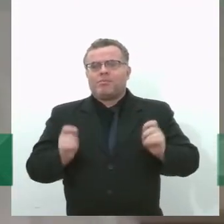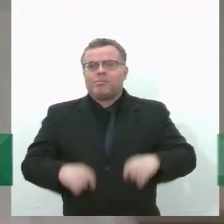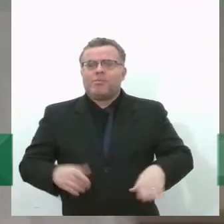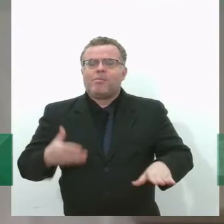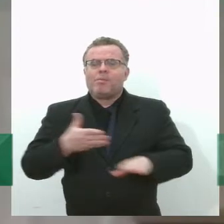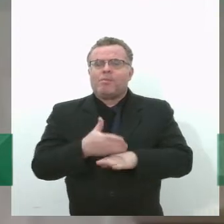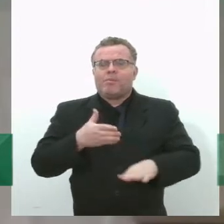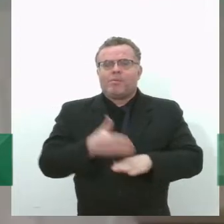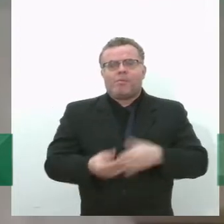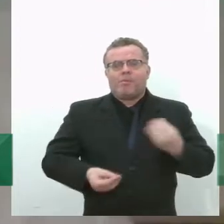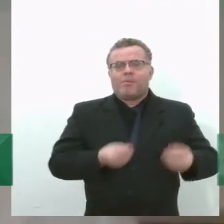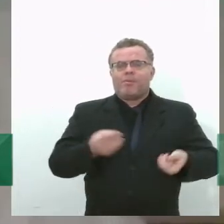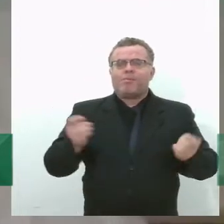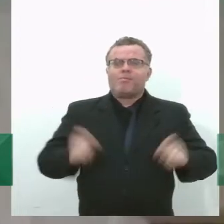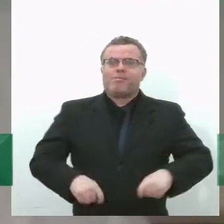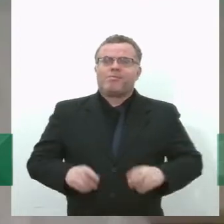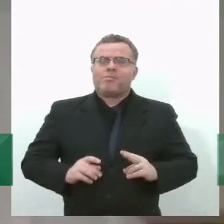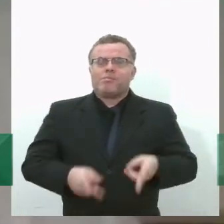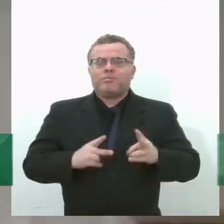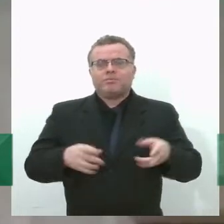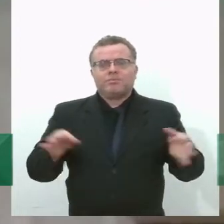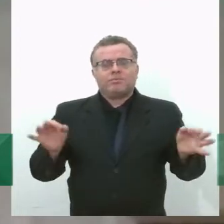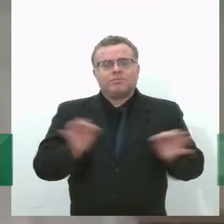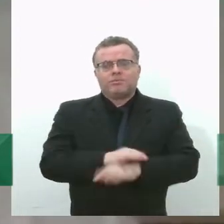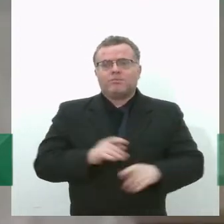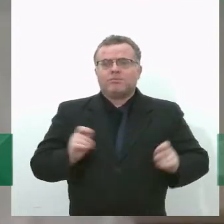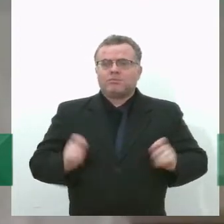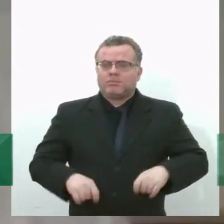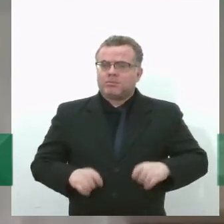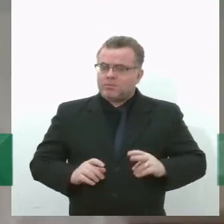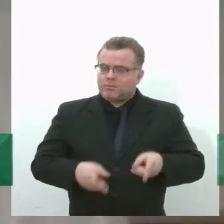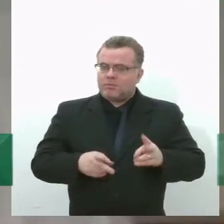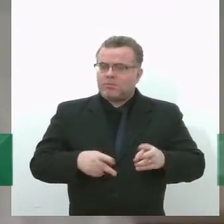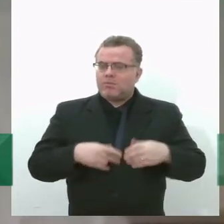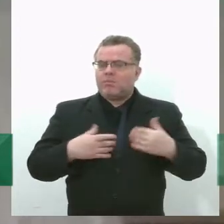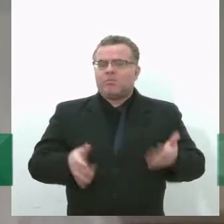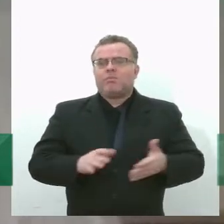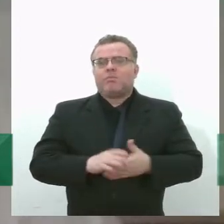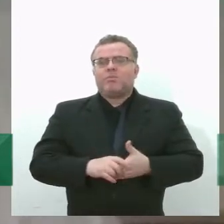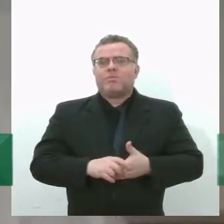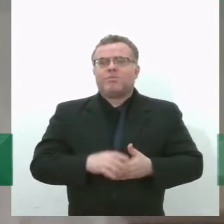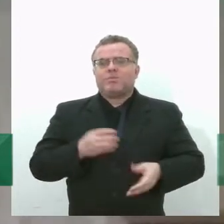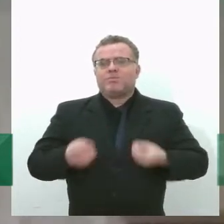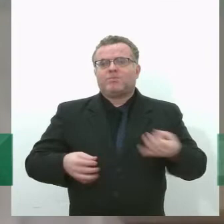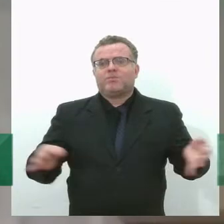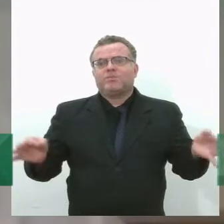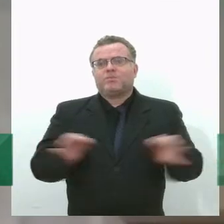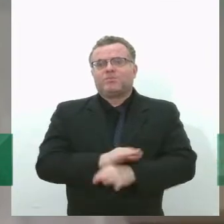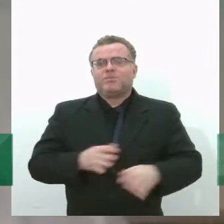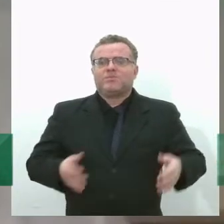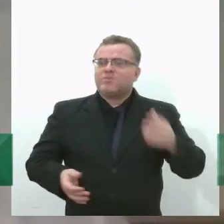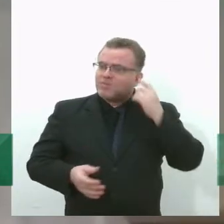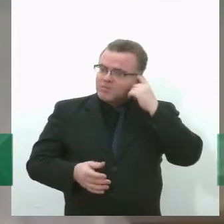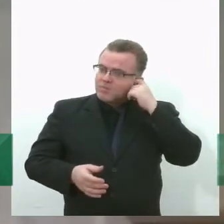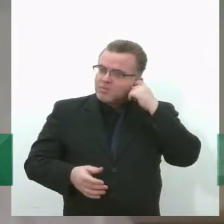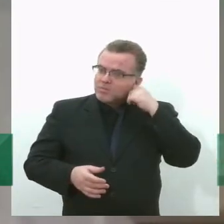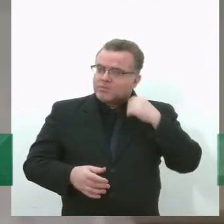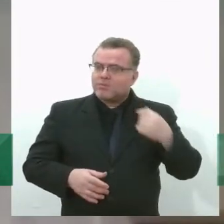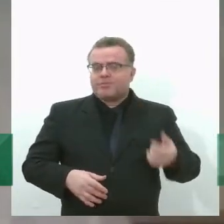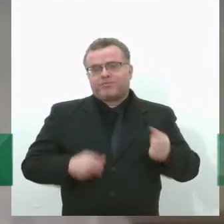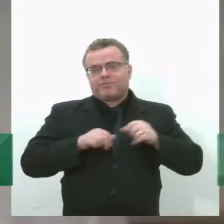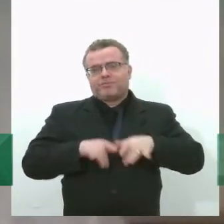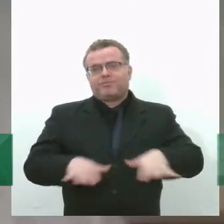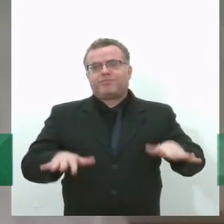colocando ali, colocando à disposição em aterros, né? E emitindo metano livremente na atmosfera. Então, é muito